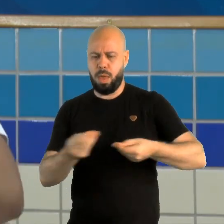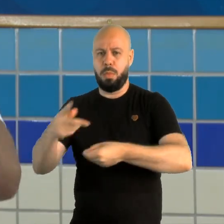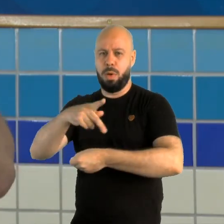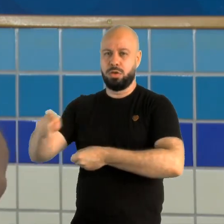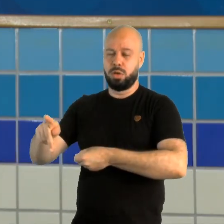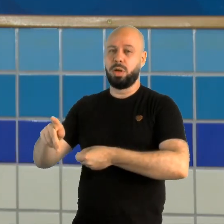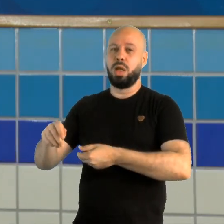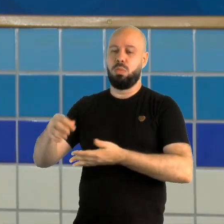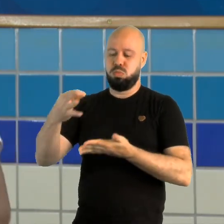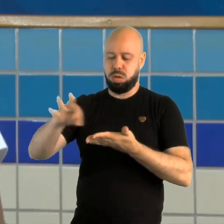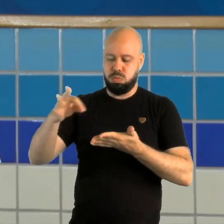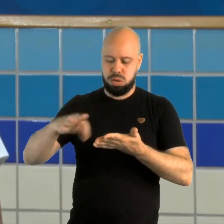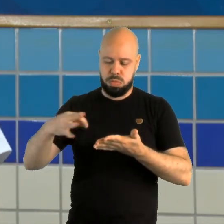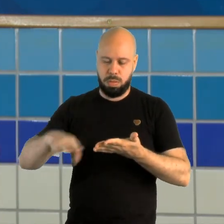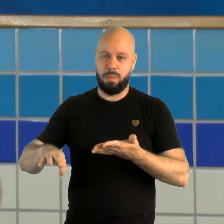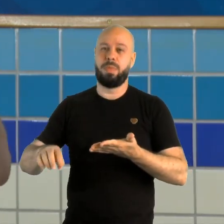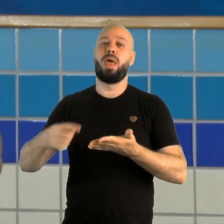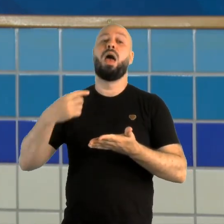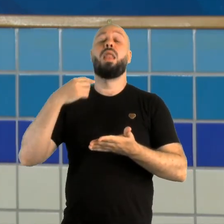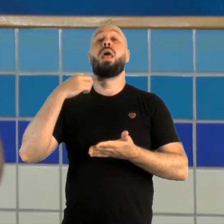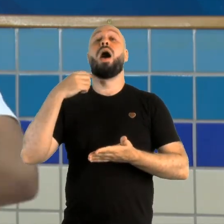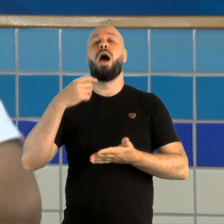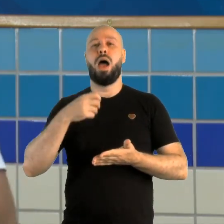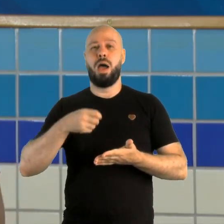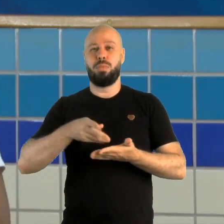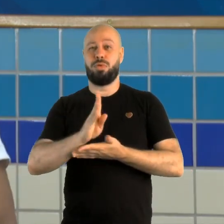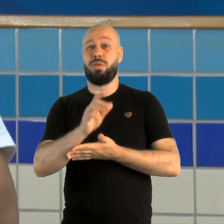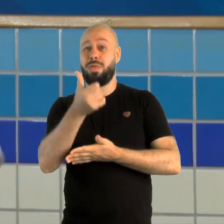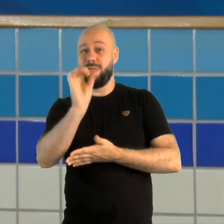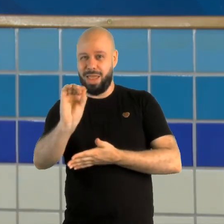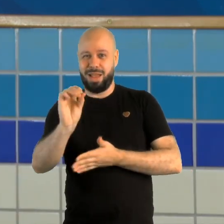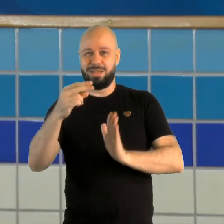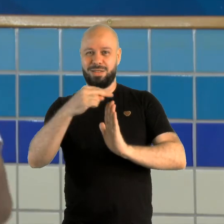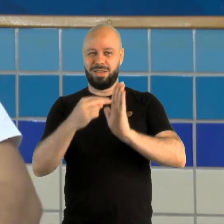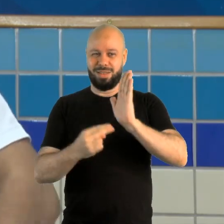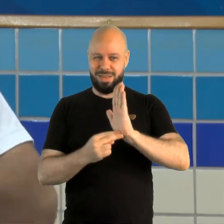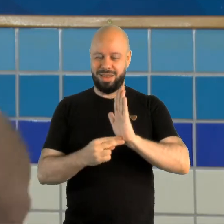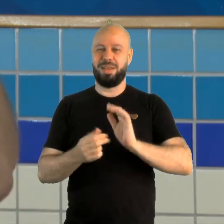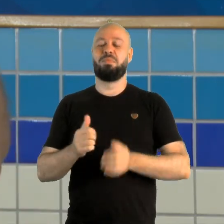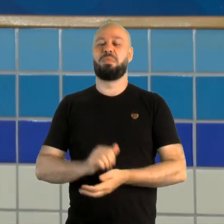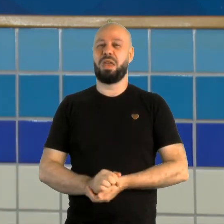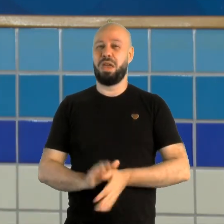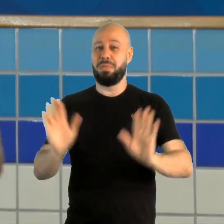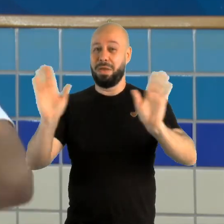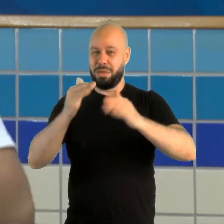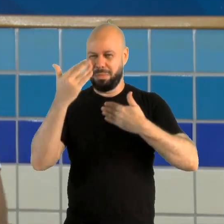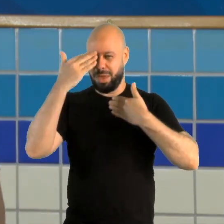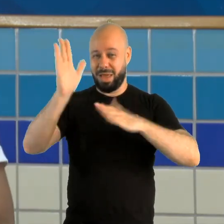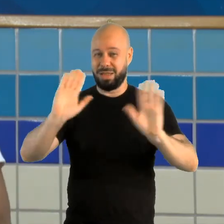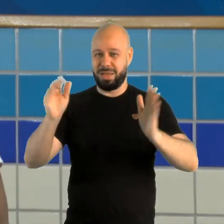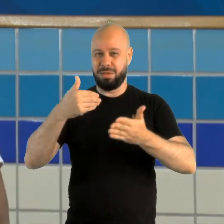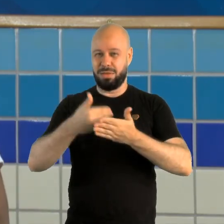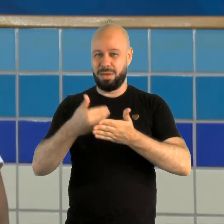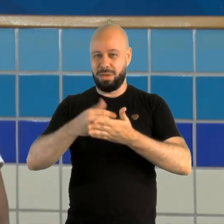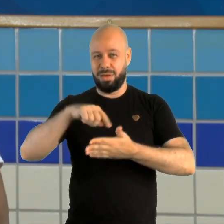porque é através dele que nós vamos dar um 10 para você. Muito obrigado e até a nossa próxima aula!